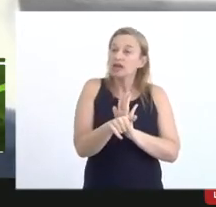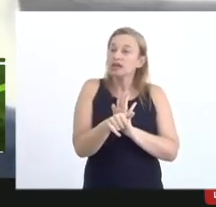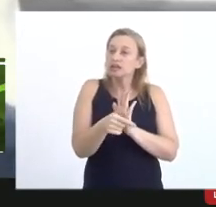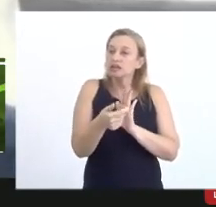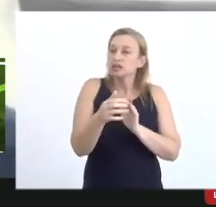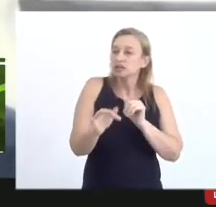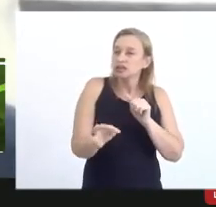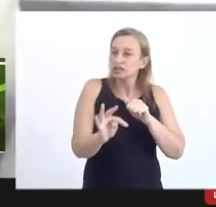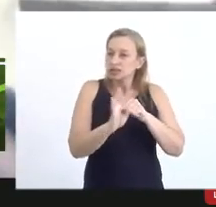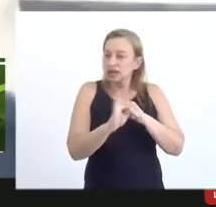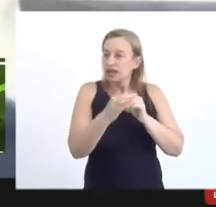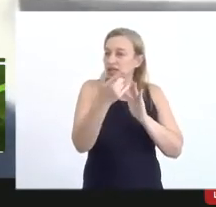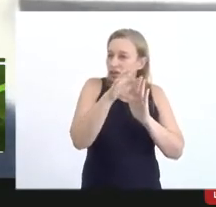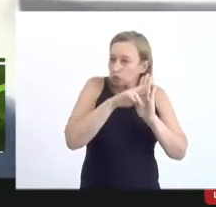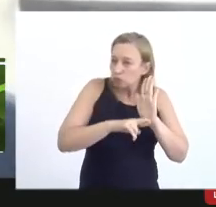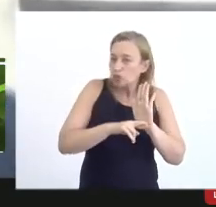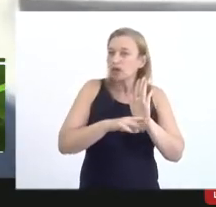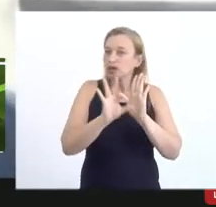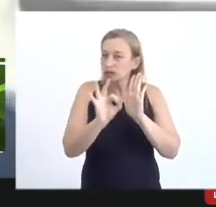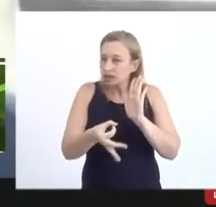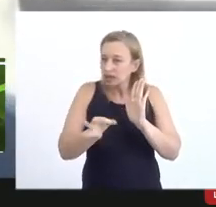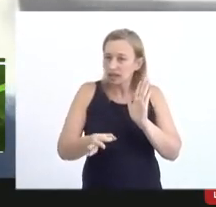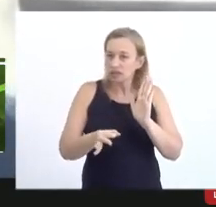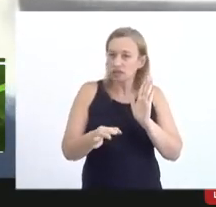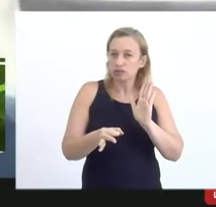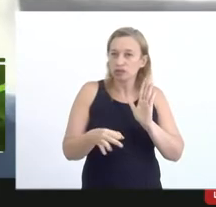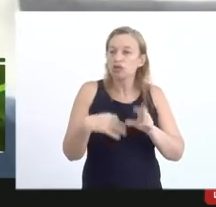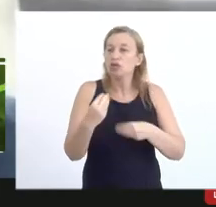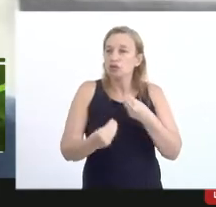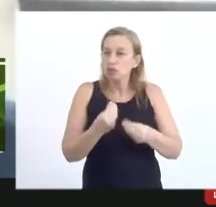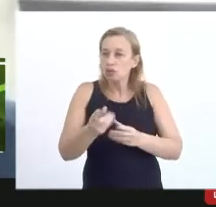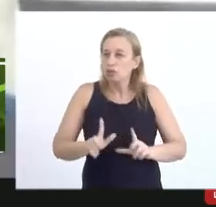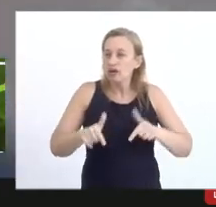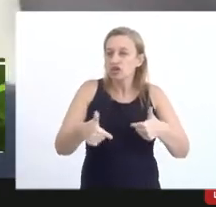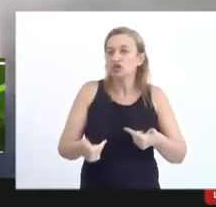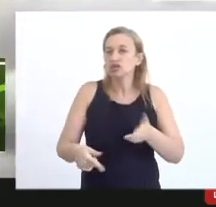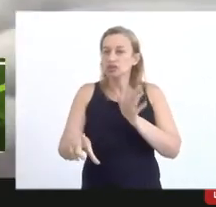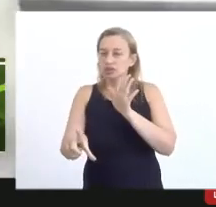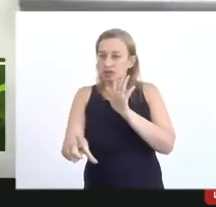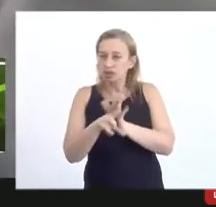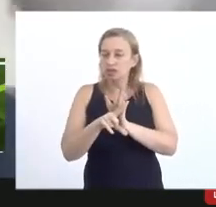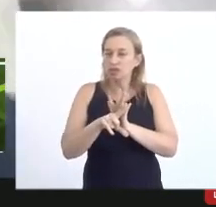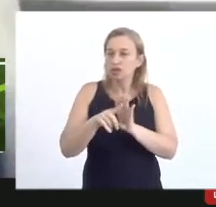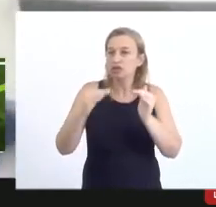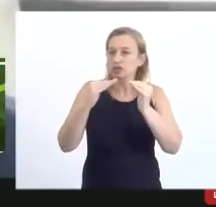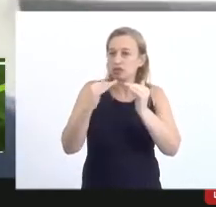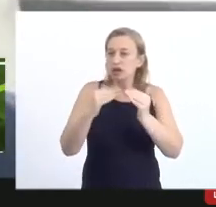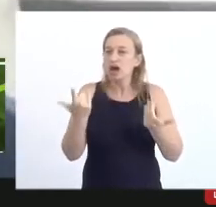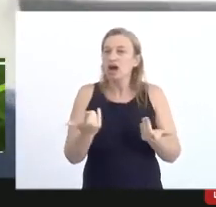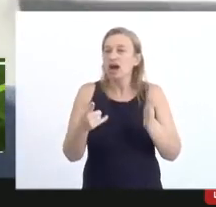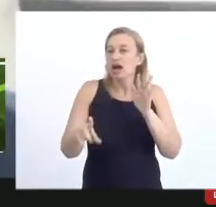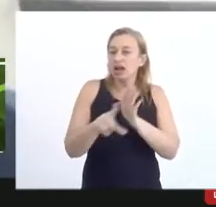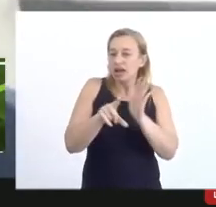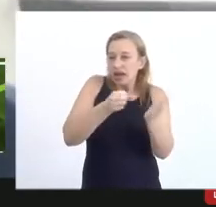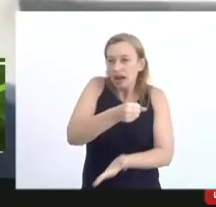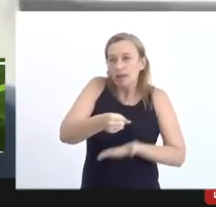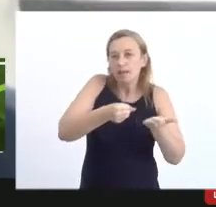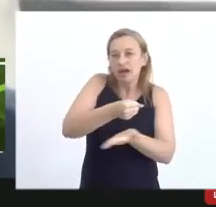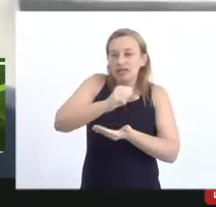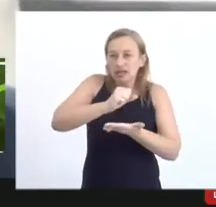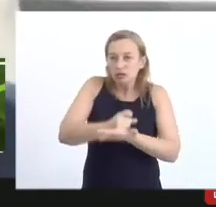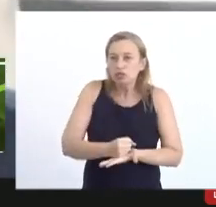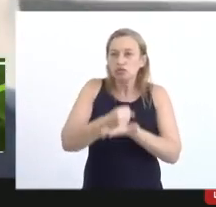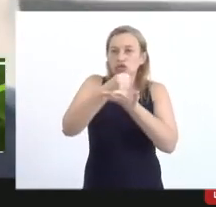vai ter toda a liberdade para construir o móveis operandi de como operacionalizar a lei a lei dá o arcabouço sustento legal para